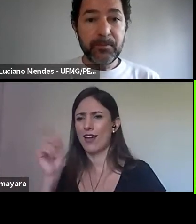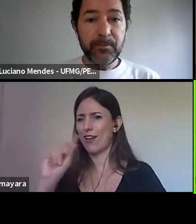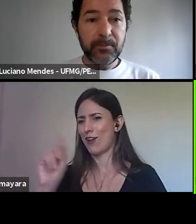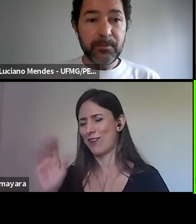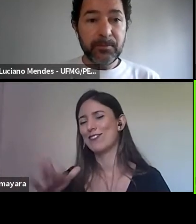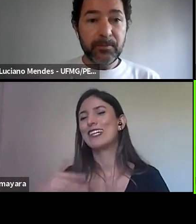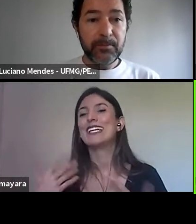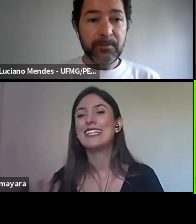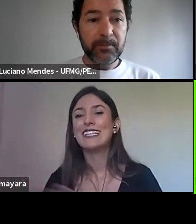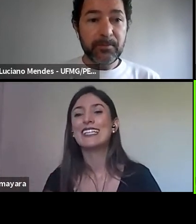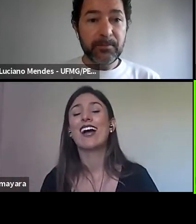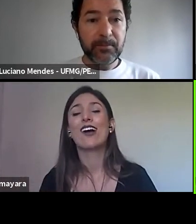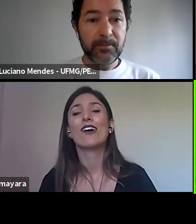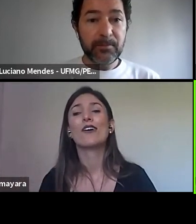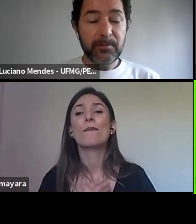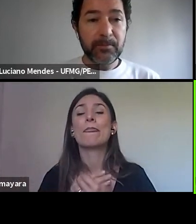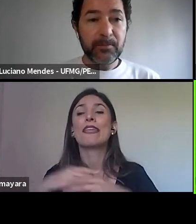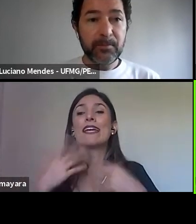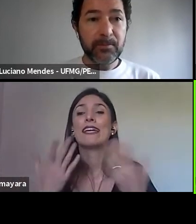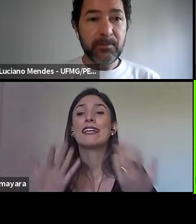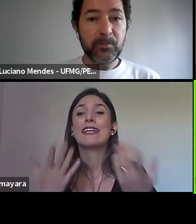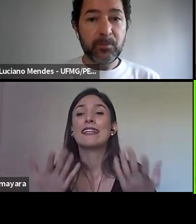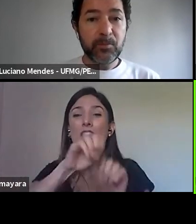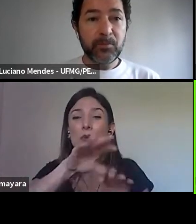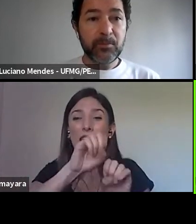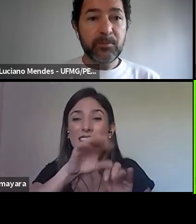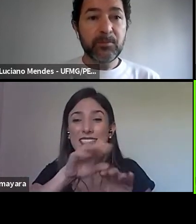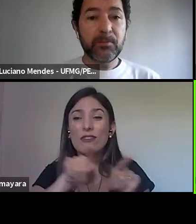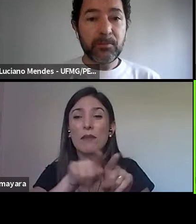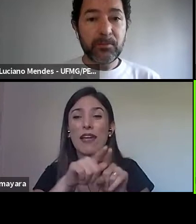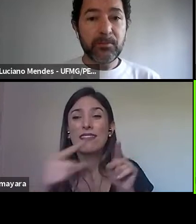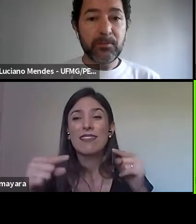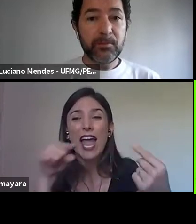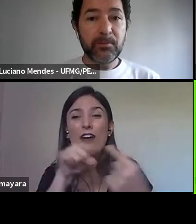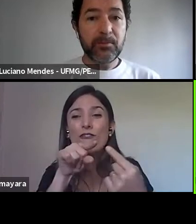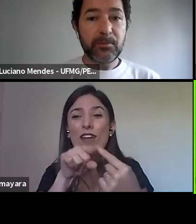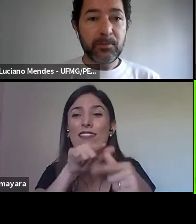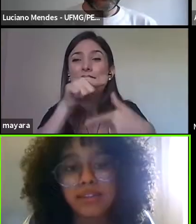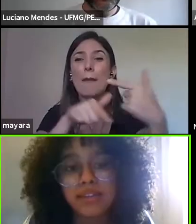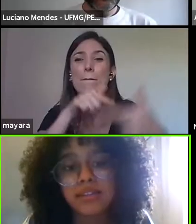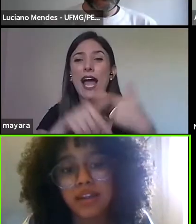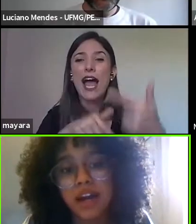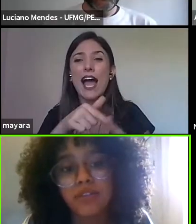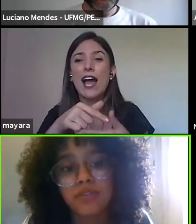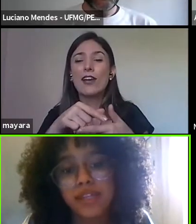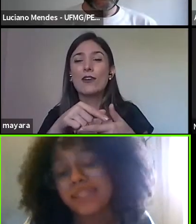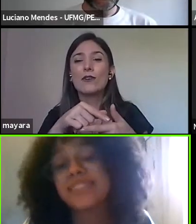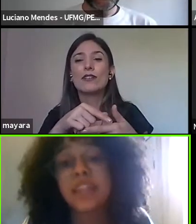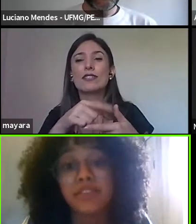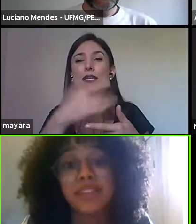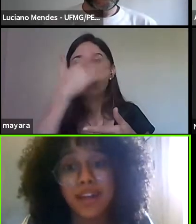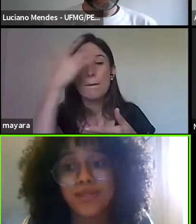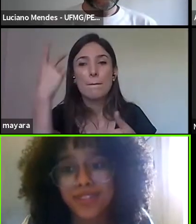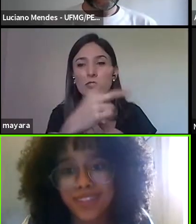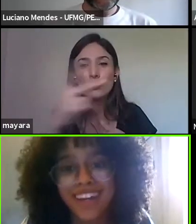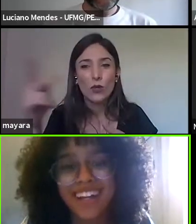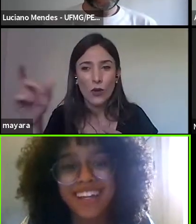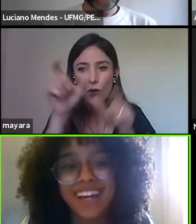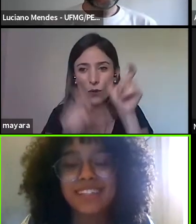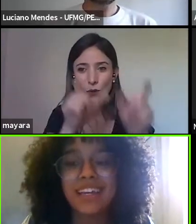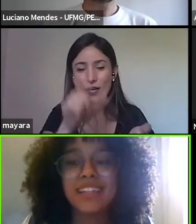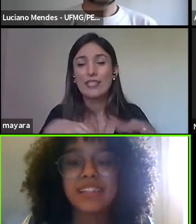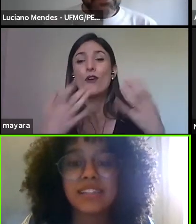voltada muito para o trabalho que a pessoa exercia, então, gostaria de saber se esses escravos, esses escravizados,